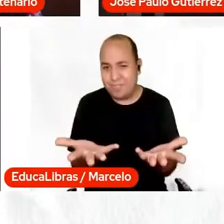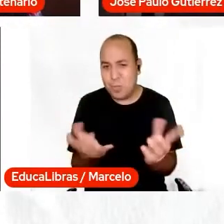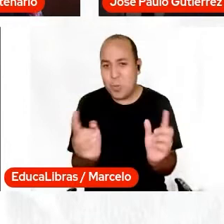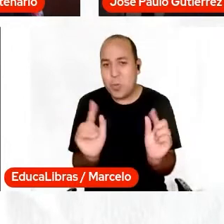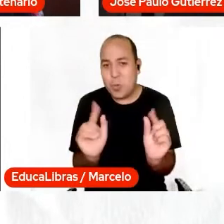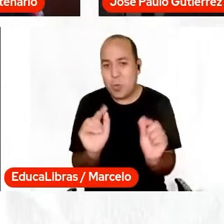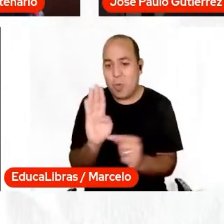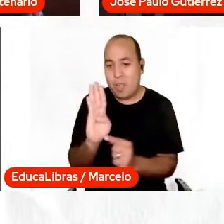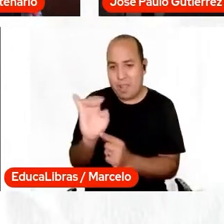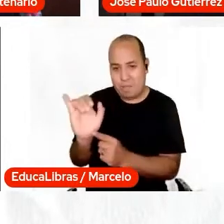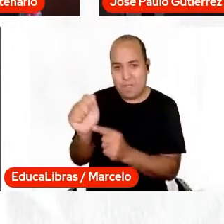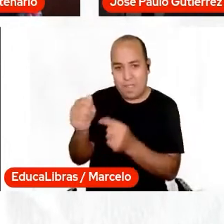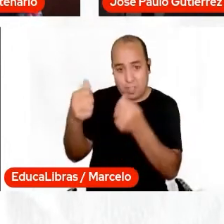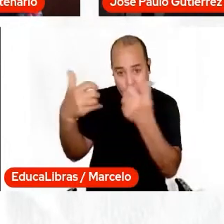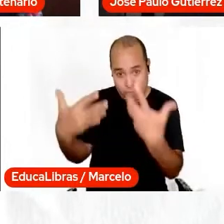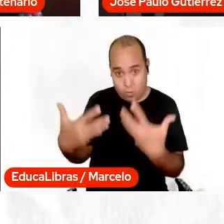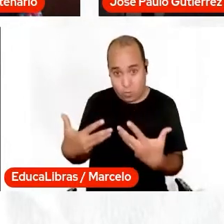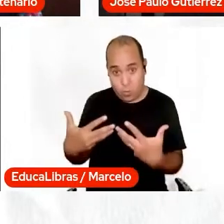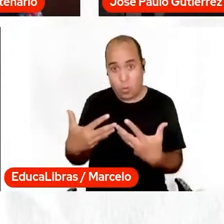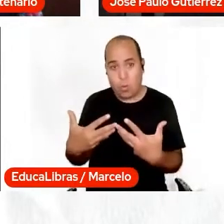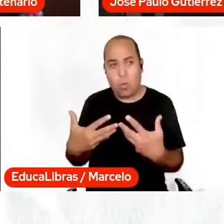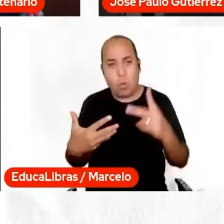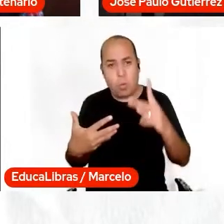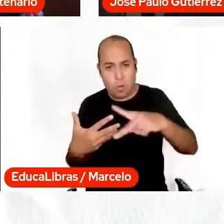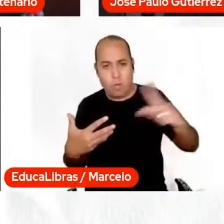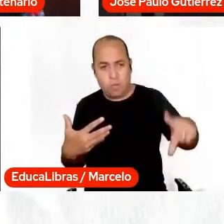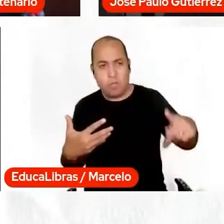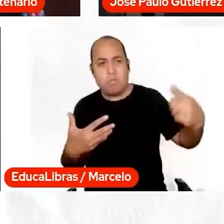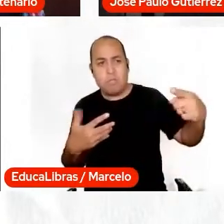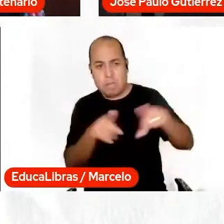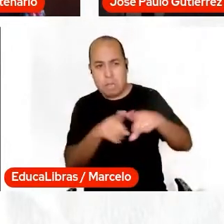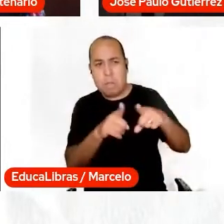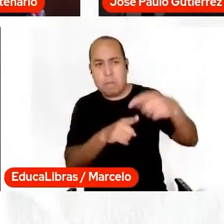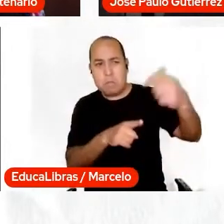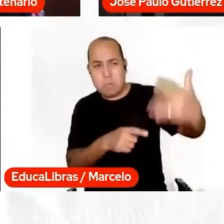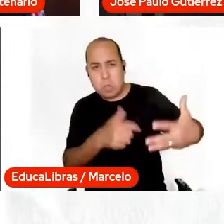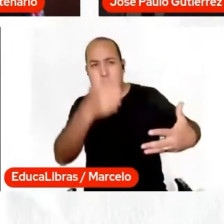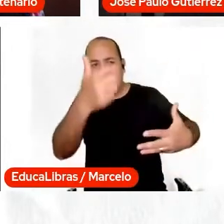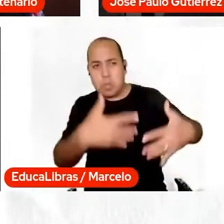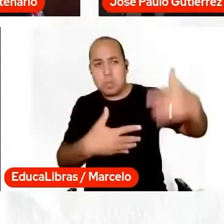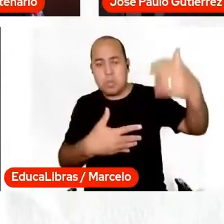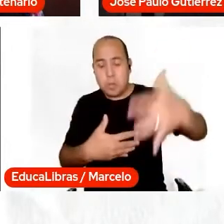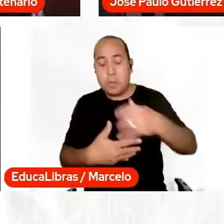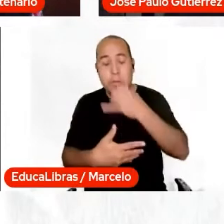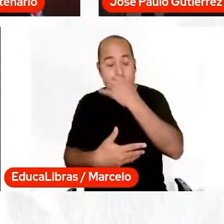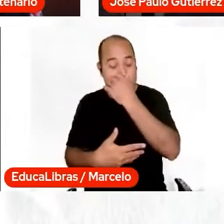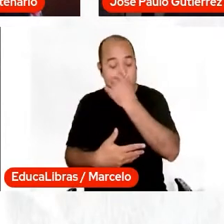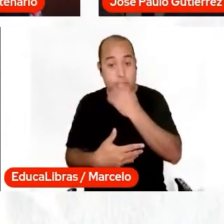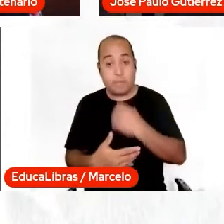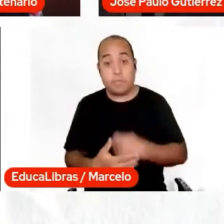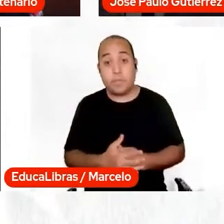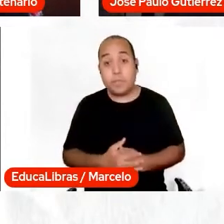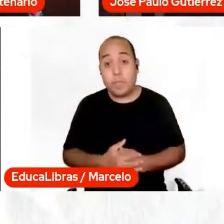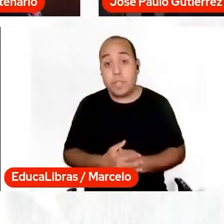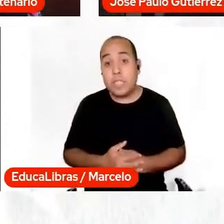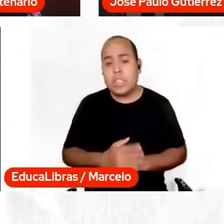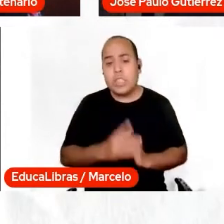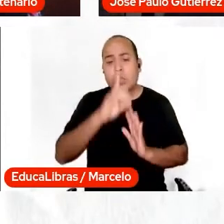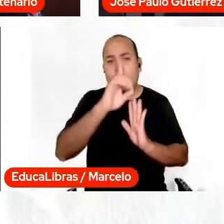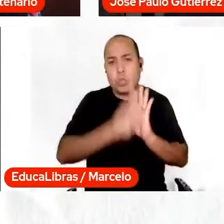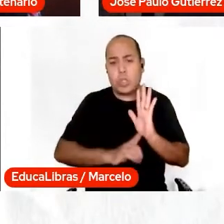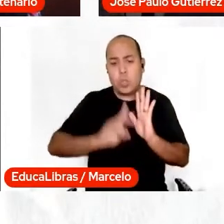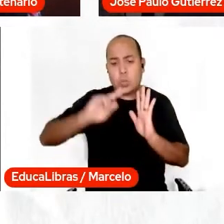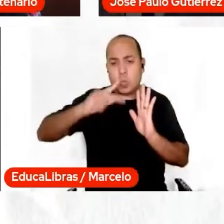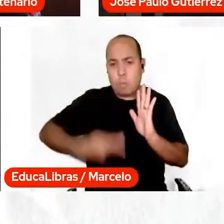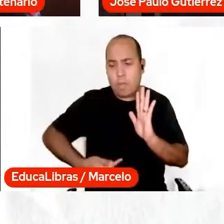Bia destacou e os professores apresentaram, tratar de direitos humanos é uma obrigação